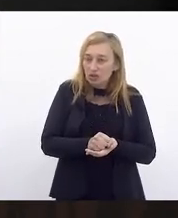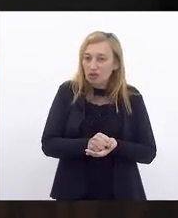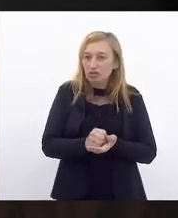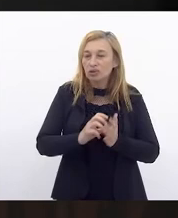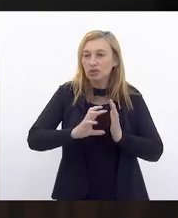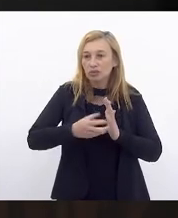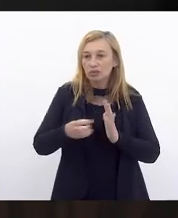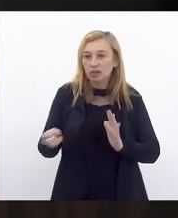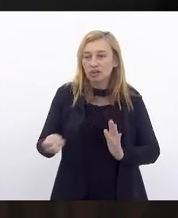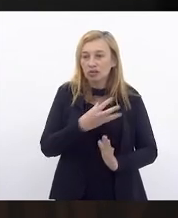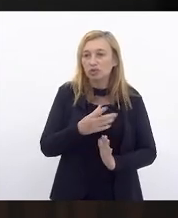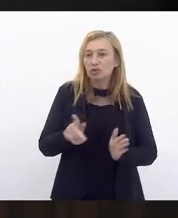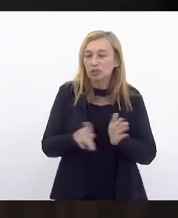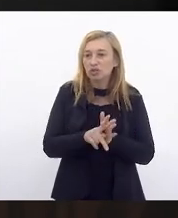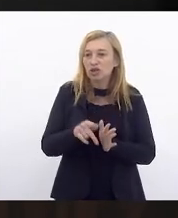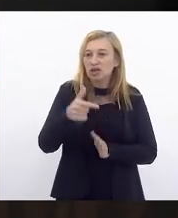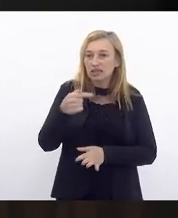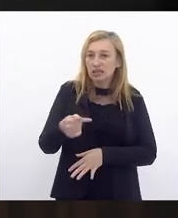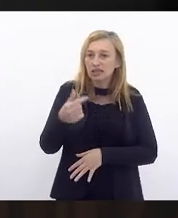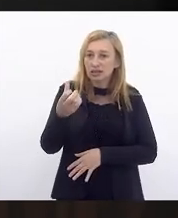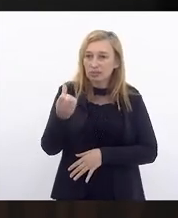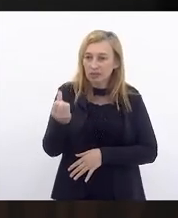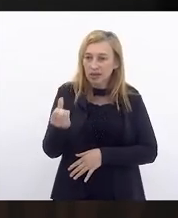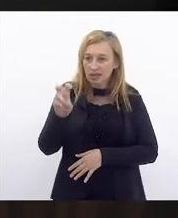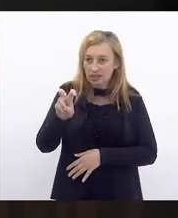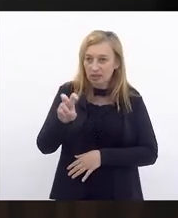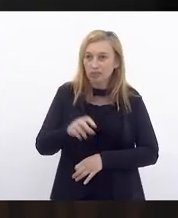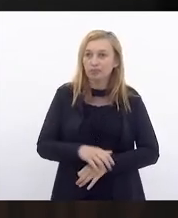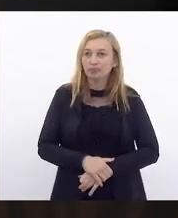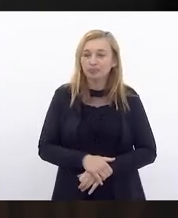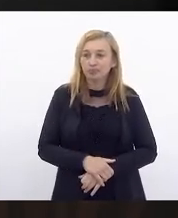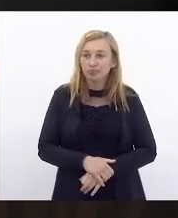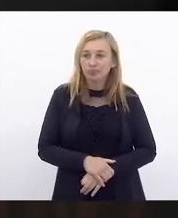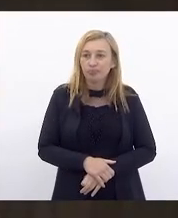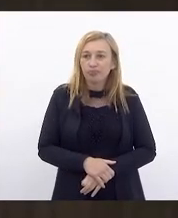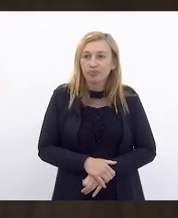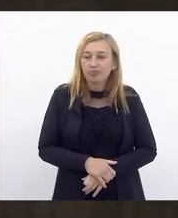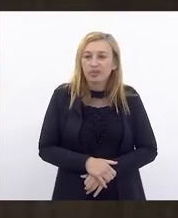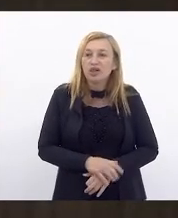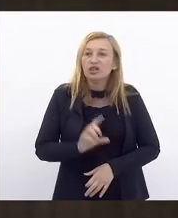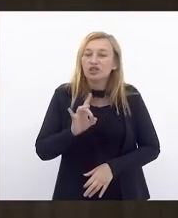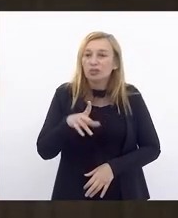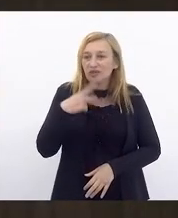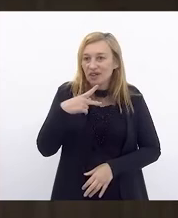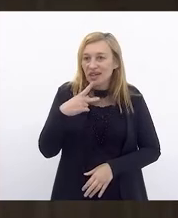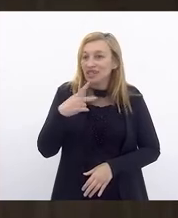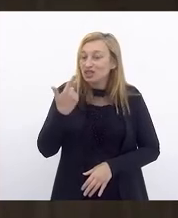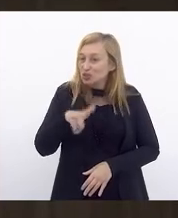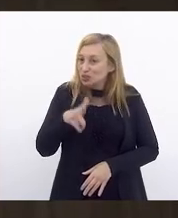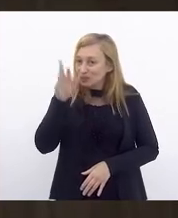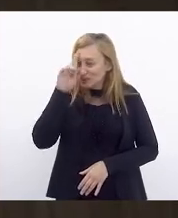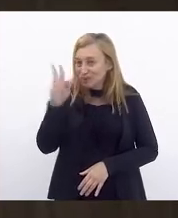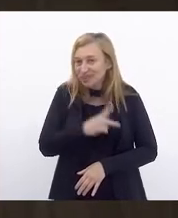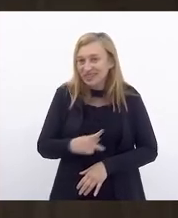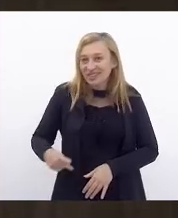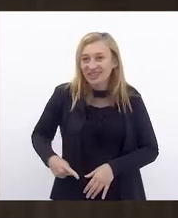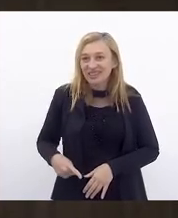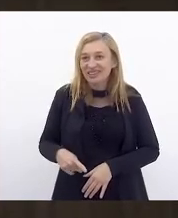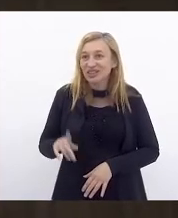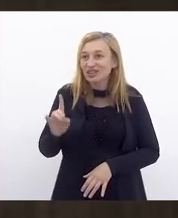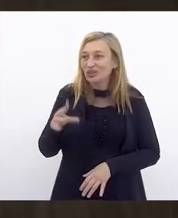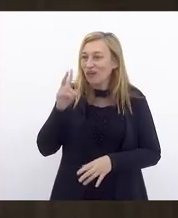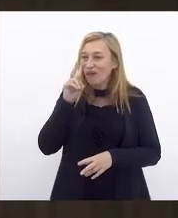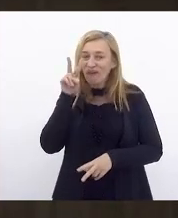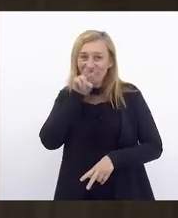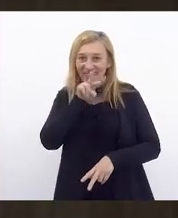novo no projeto 765. Não, é só para salientar mais uma vez, presidente, que basta o seu